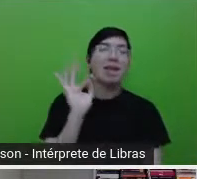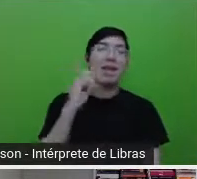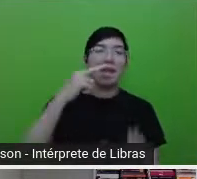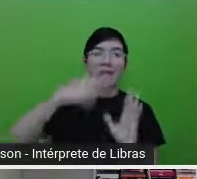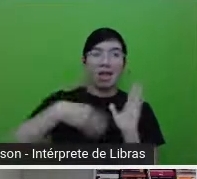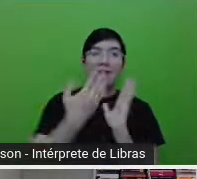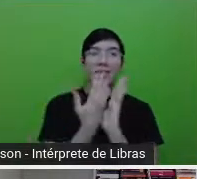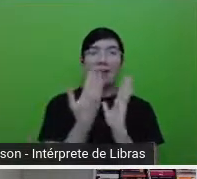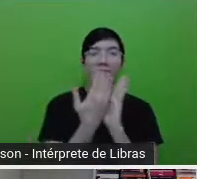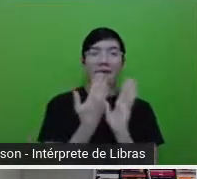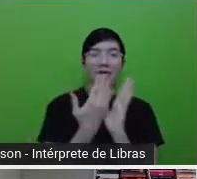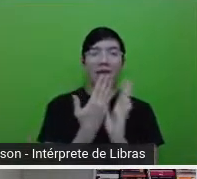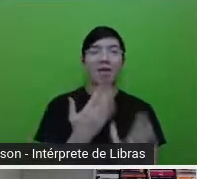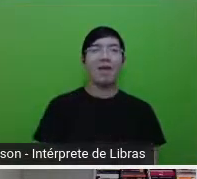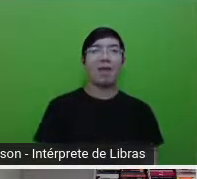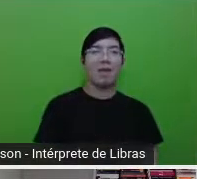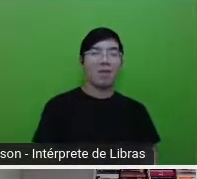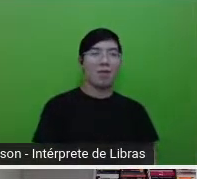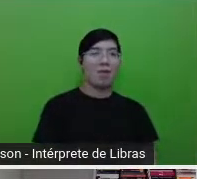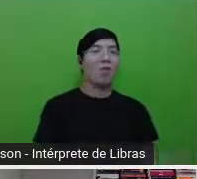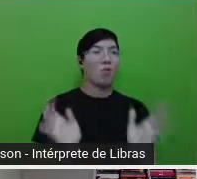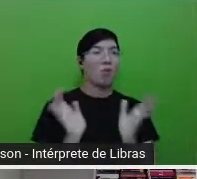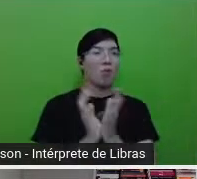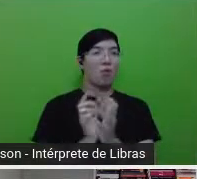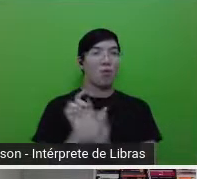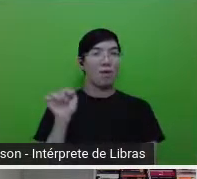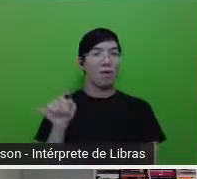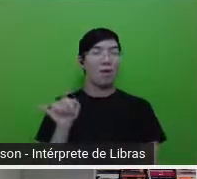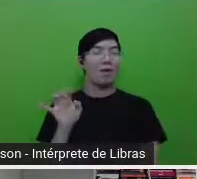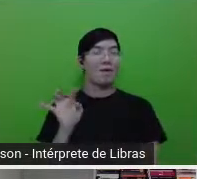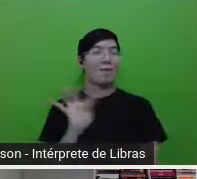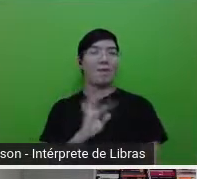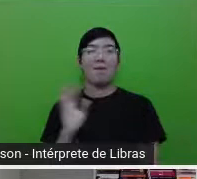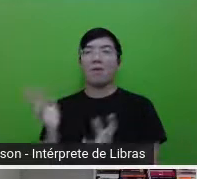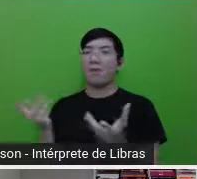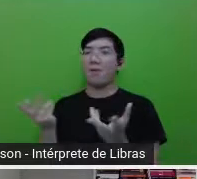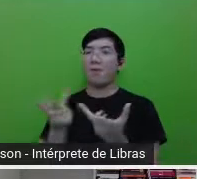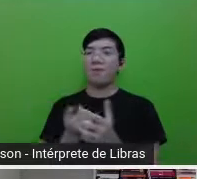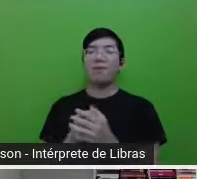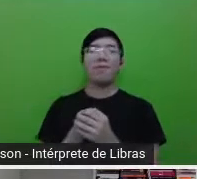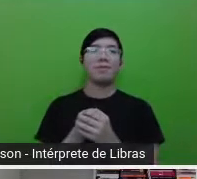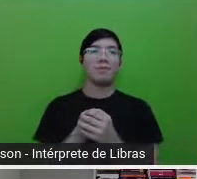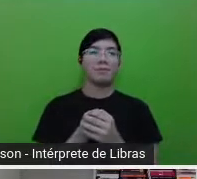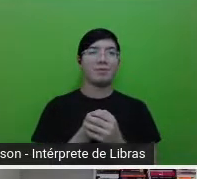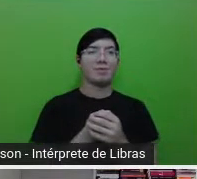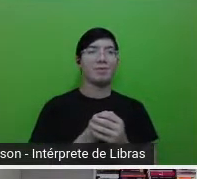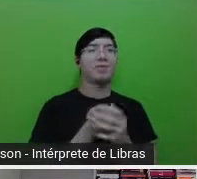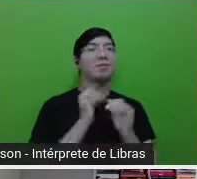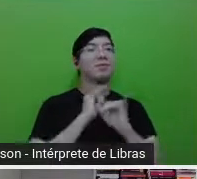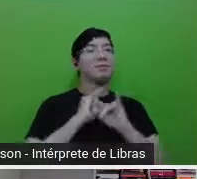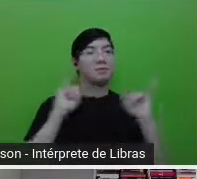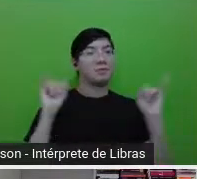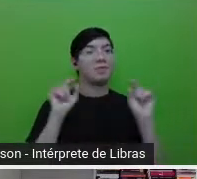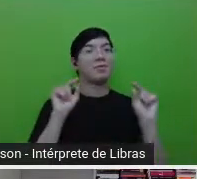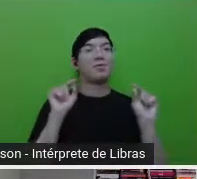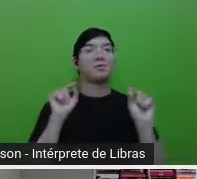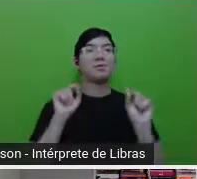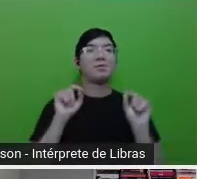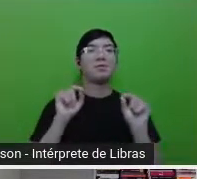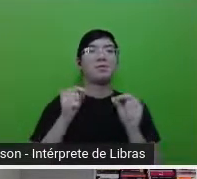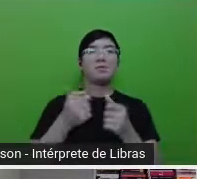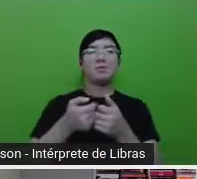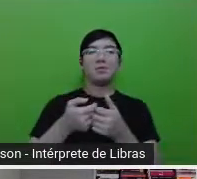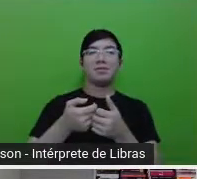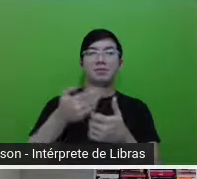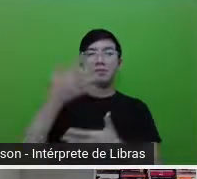Lamy na equipe, a equipe aqui é incrível, mas eu só quero lembrar que todas as conversas da biblioteca passam voando, a gente